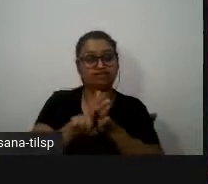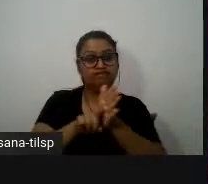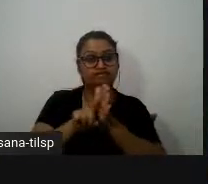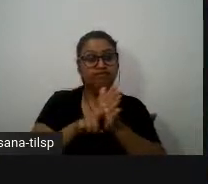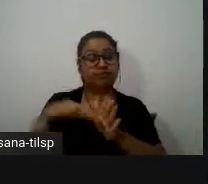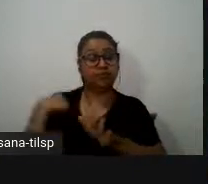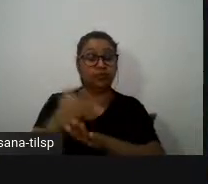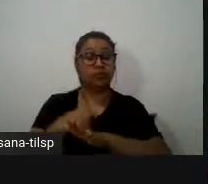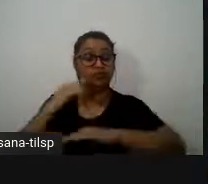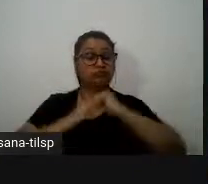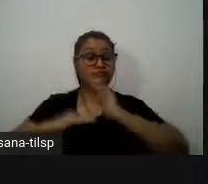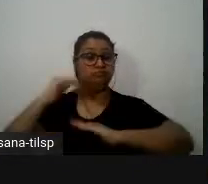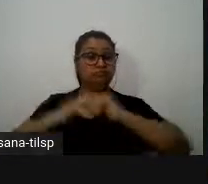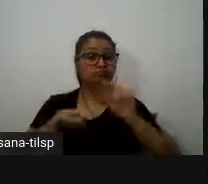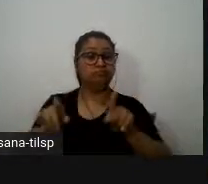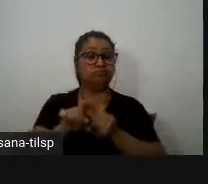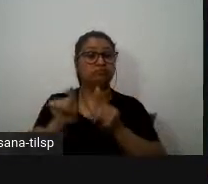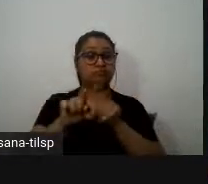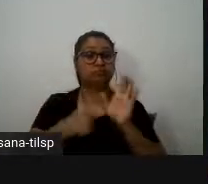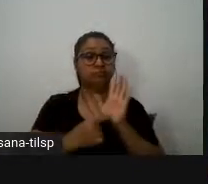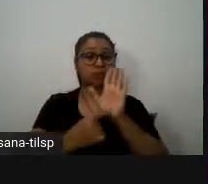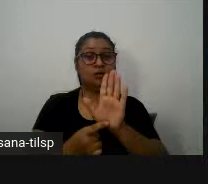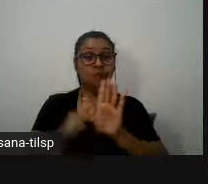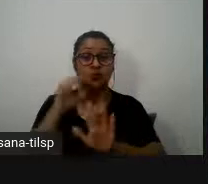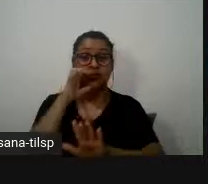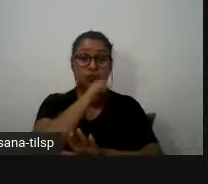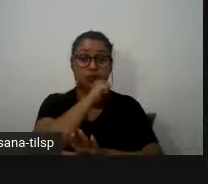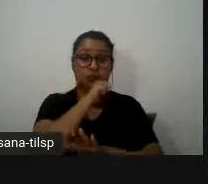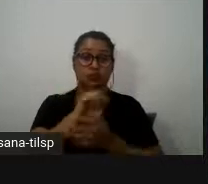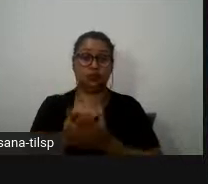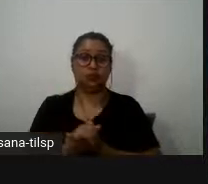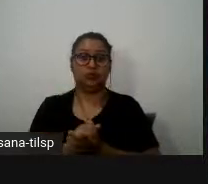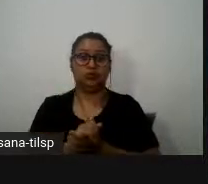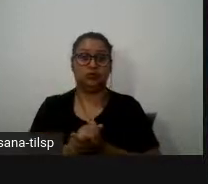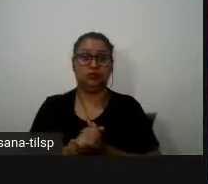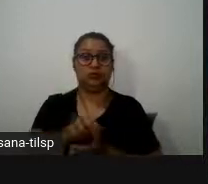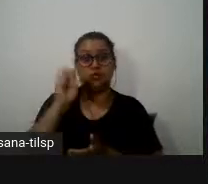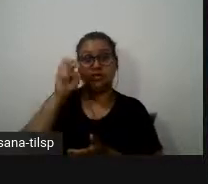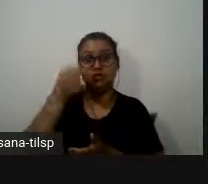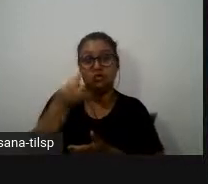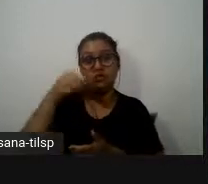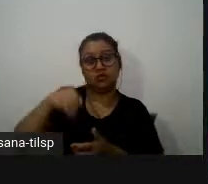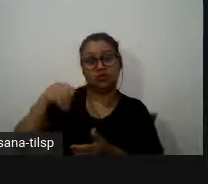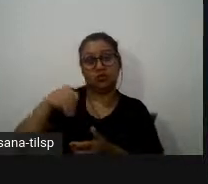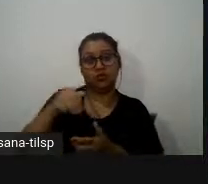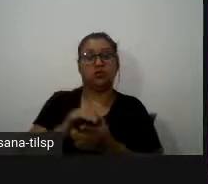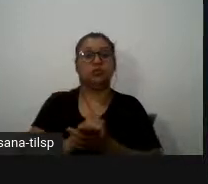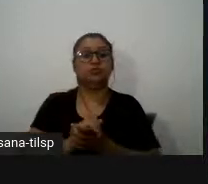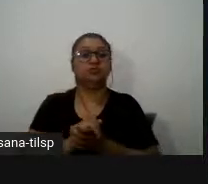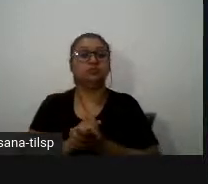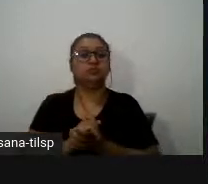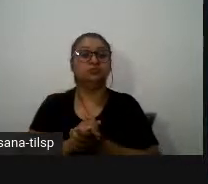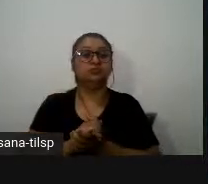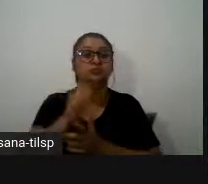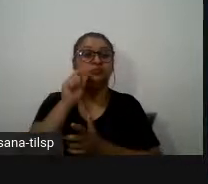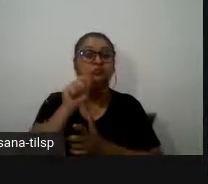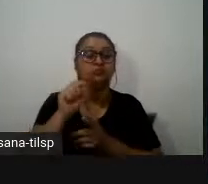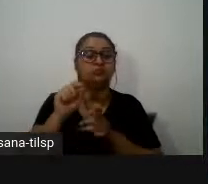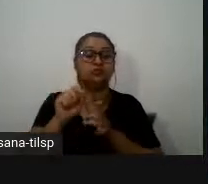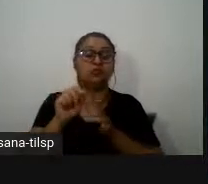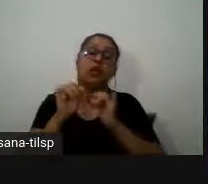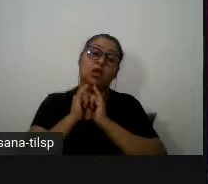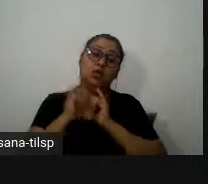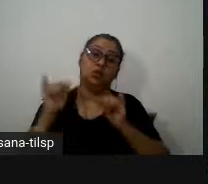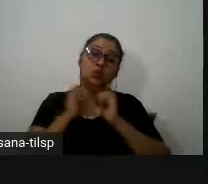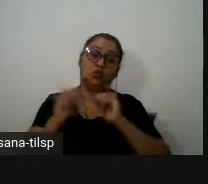para apresentar e aqui vai ser muito rápido porque eu estou só tenho mais 5 6 minutos que é a publicação que